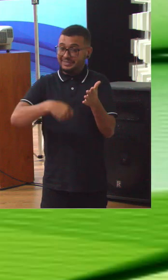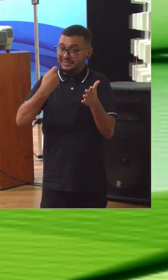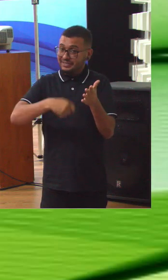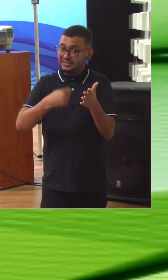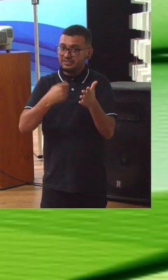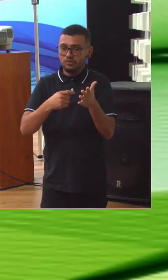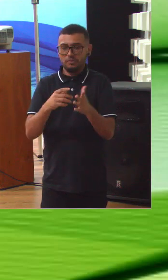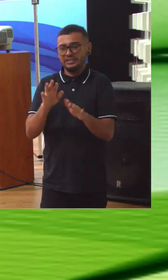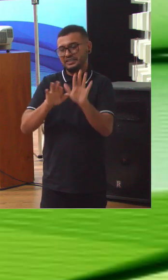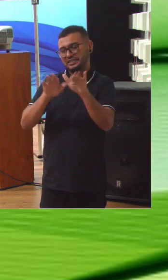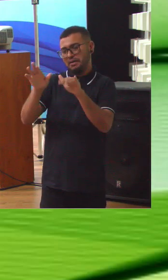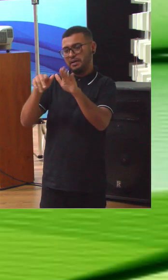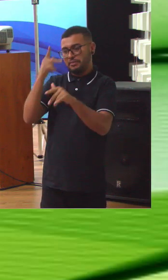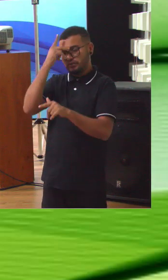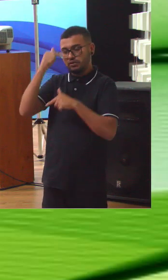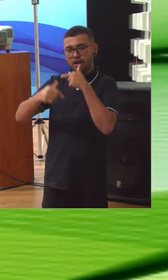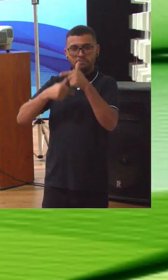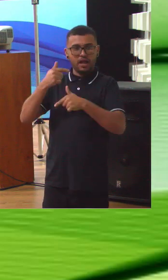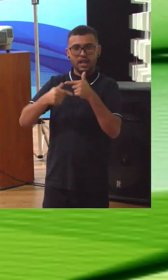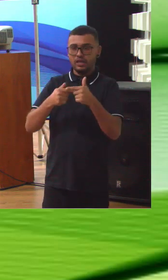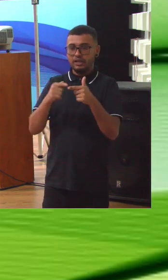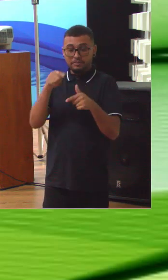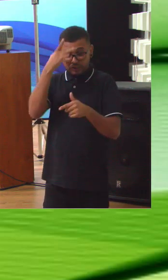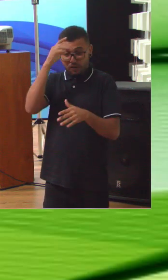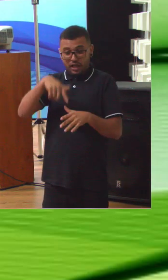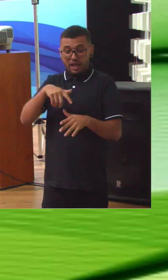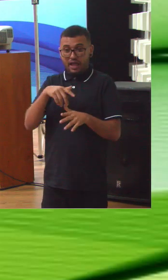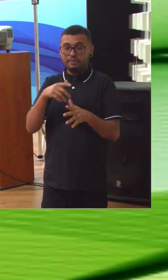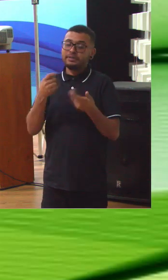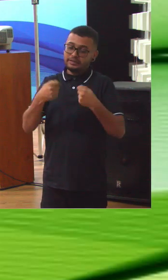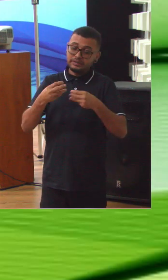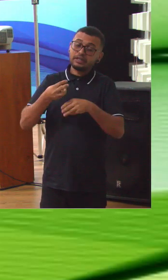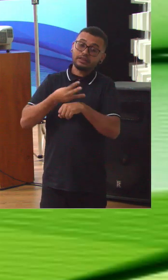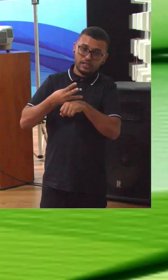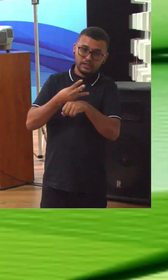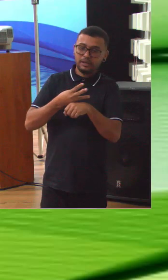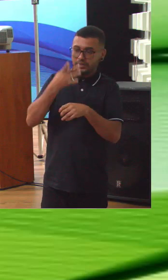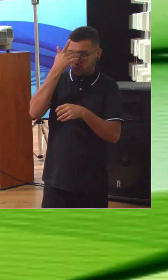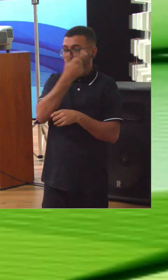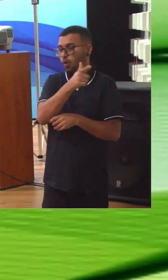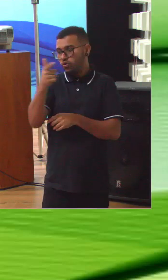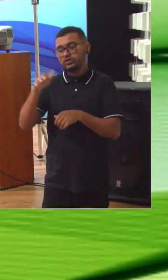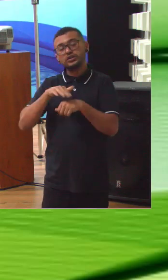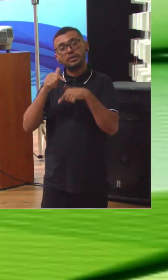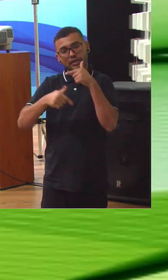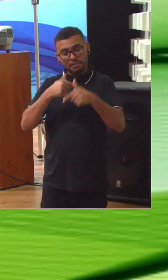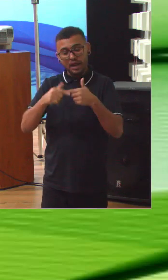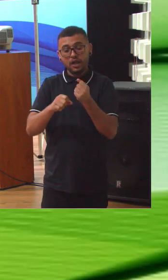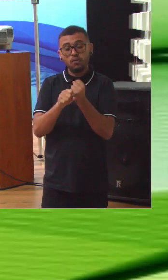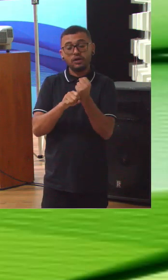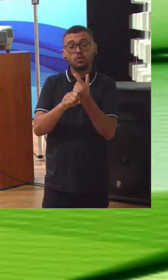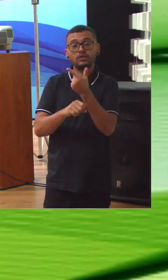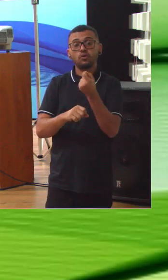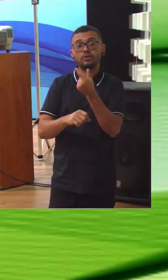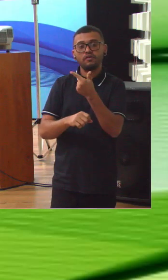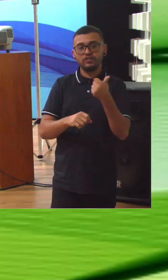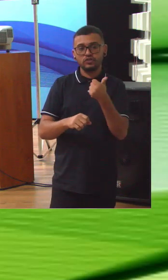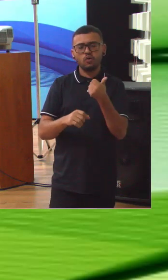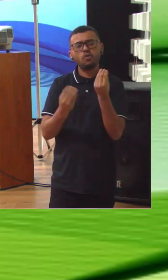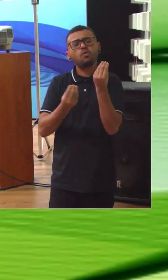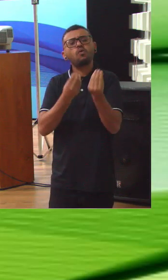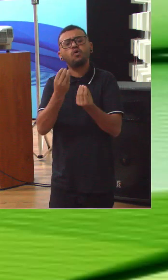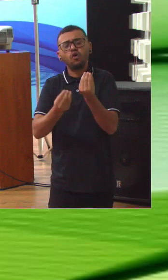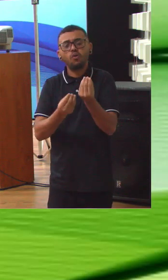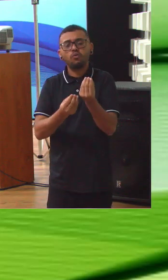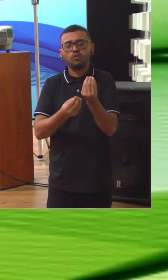colocar gente fazendo todas as coisas. Precisamos terceirizar. E agora, mais recentemente, em 2021, como é que nós devemos governar e